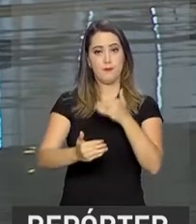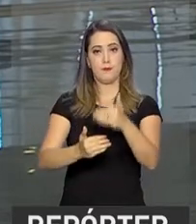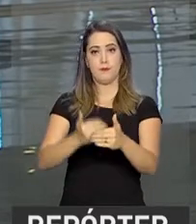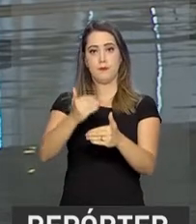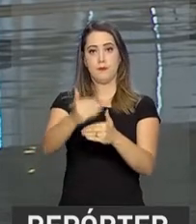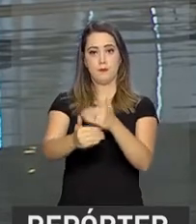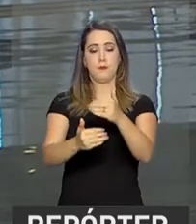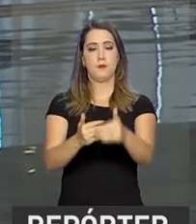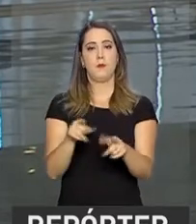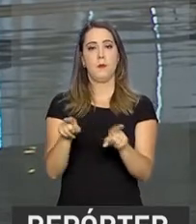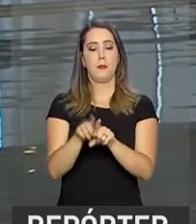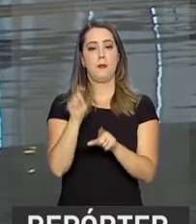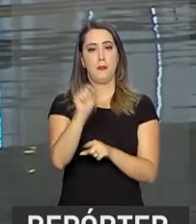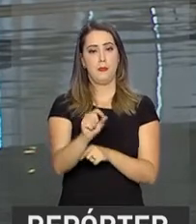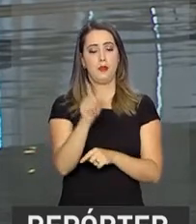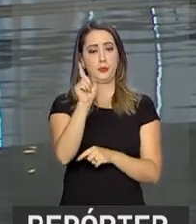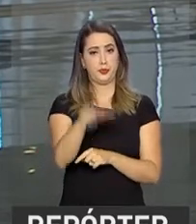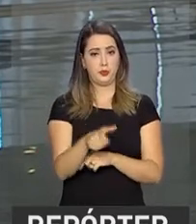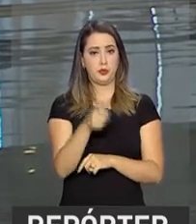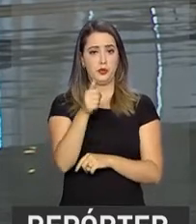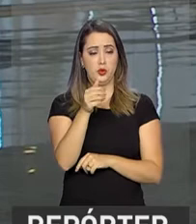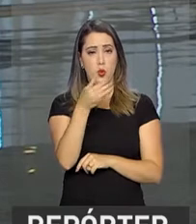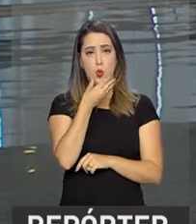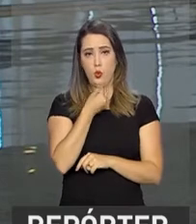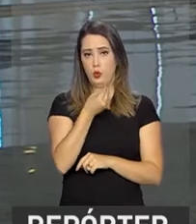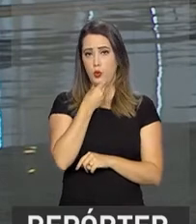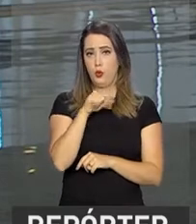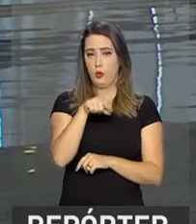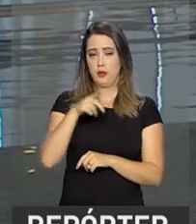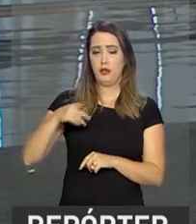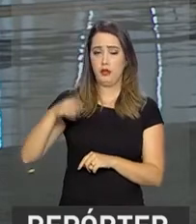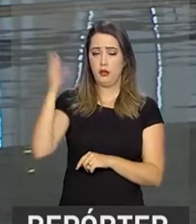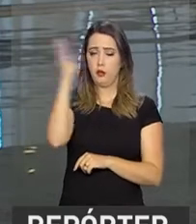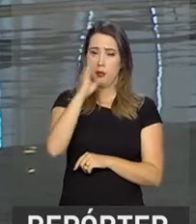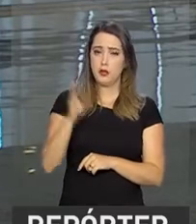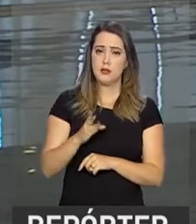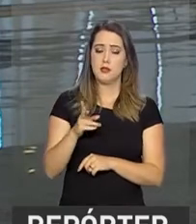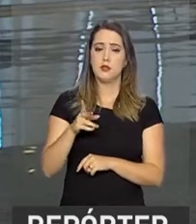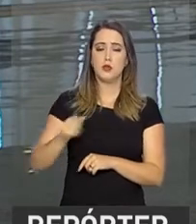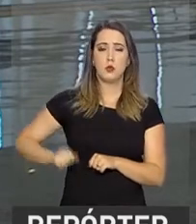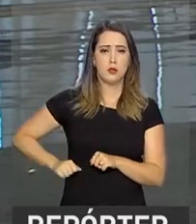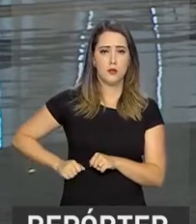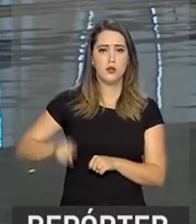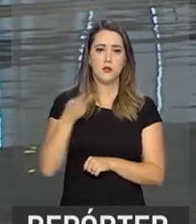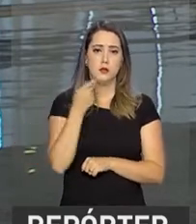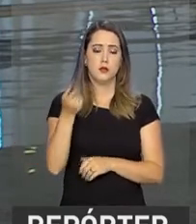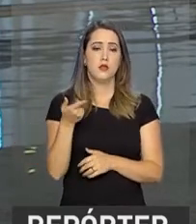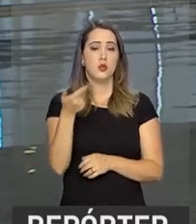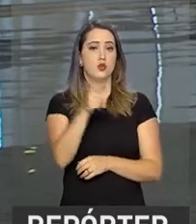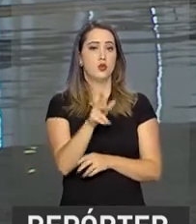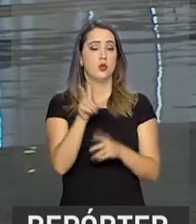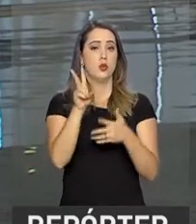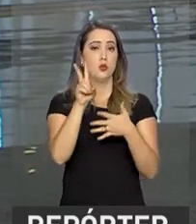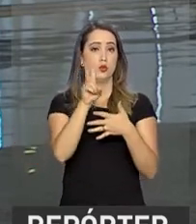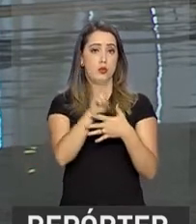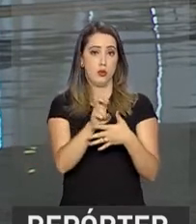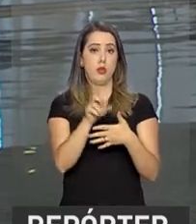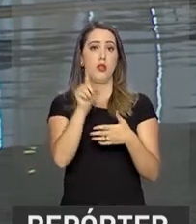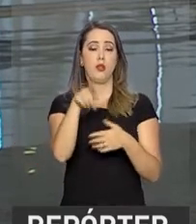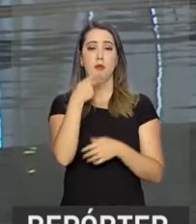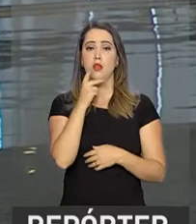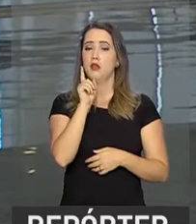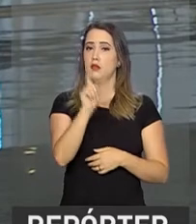subsecretário-geral para a América Latina e Caribe do Itamaraty, também comentou um outro assunto que diz respeito ao